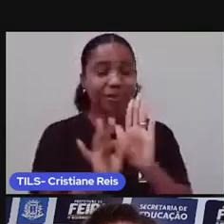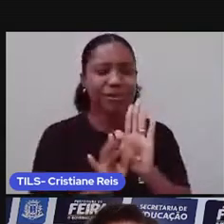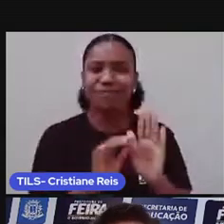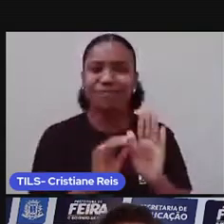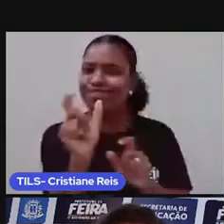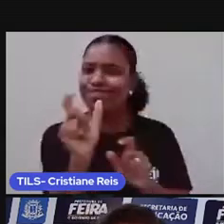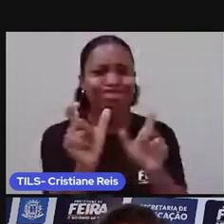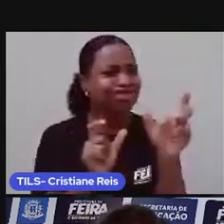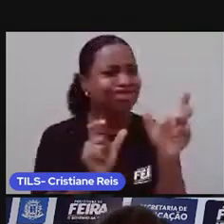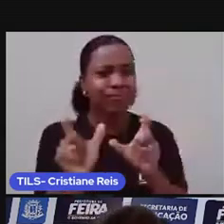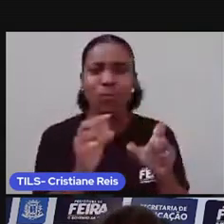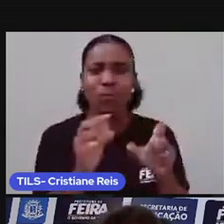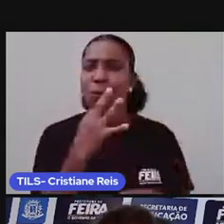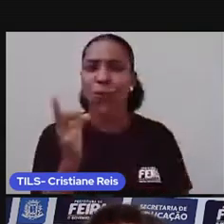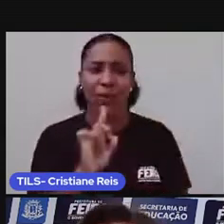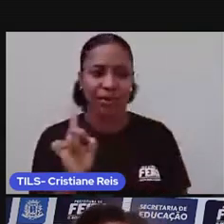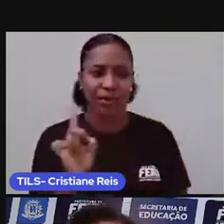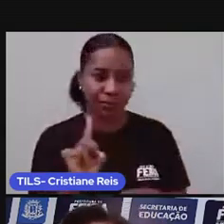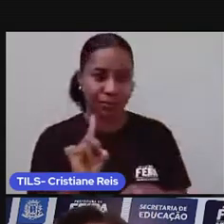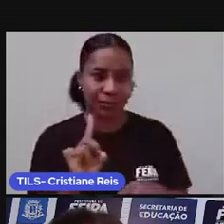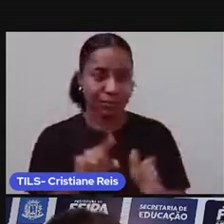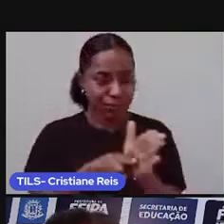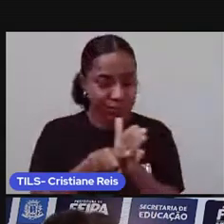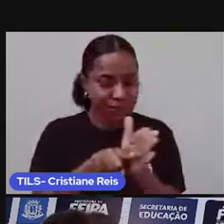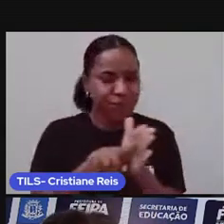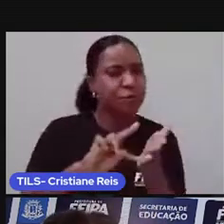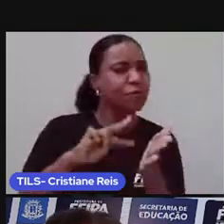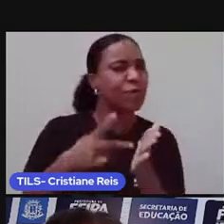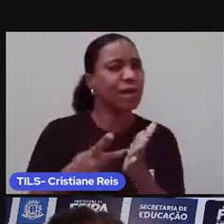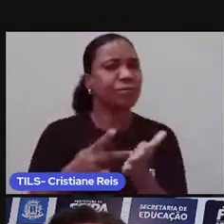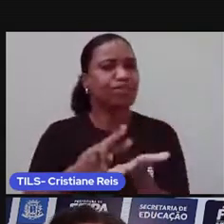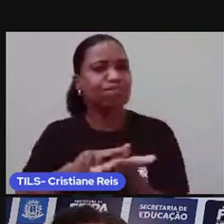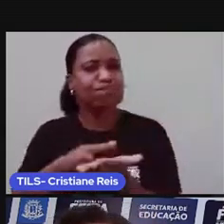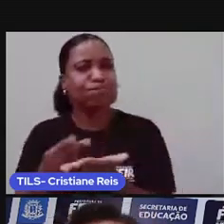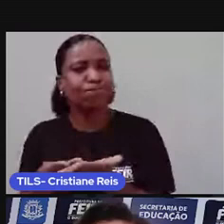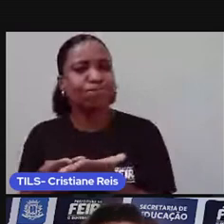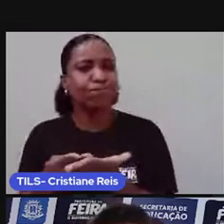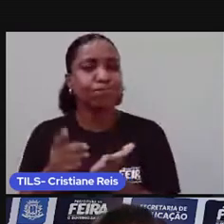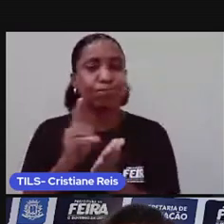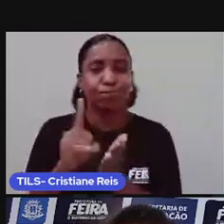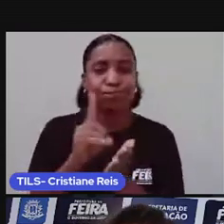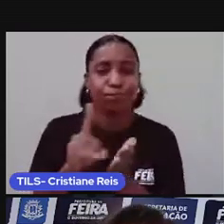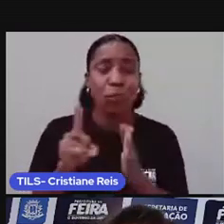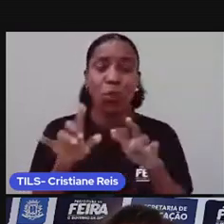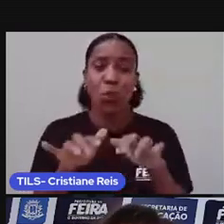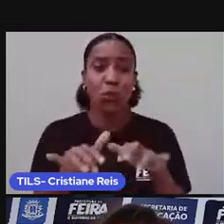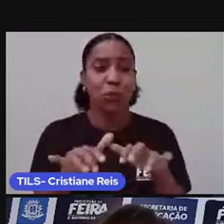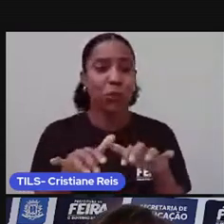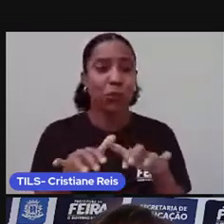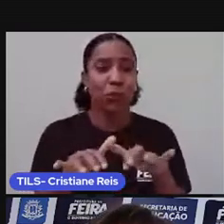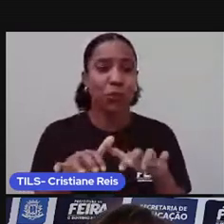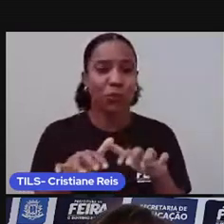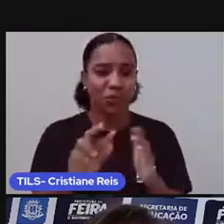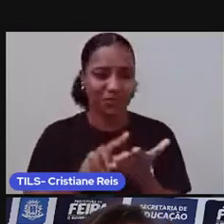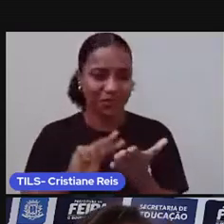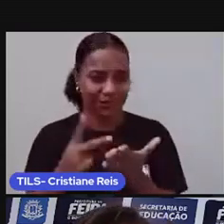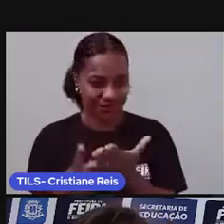pesquisar o significado. Ou no dicionário físico que tem na sua casa ou no dicionário online.